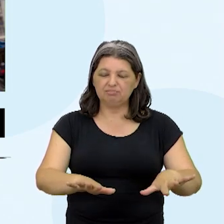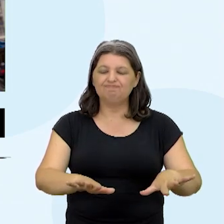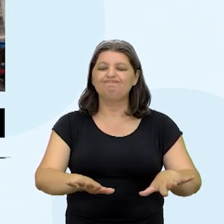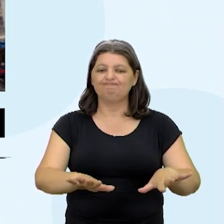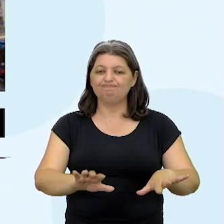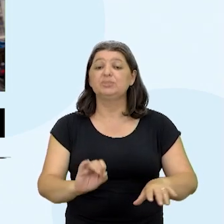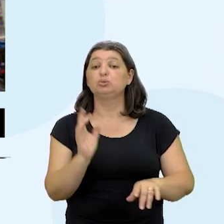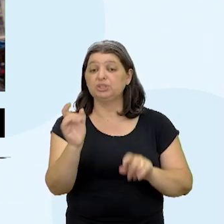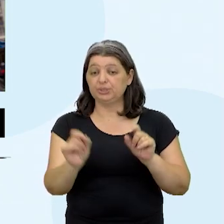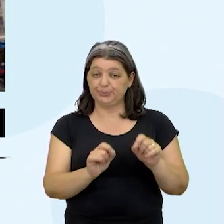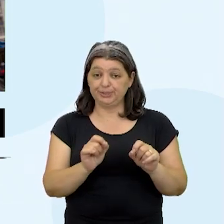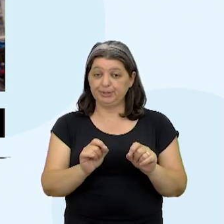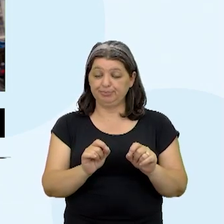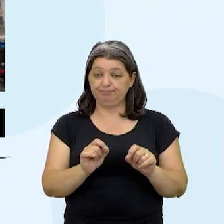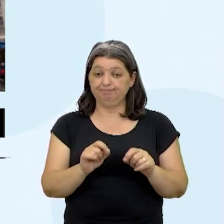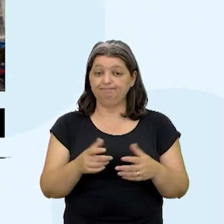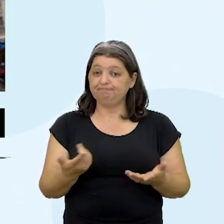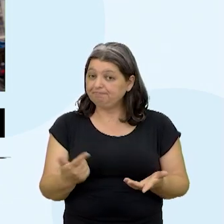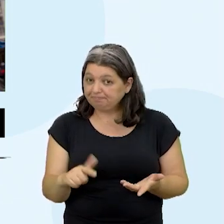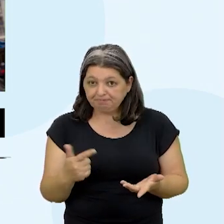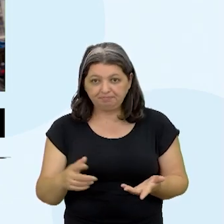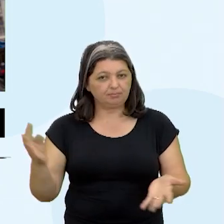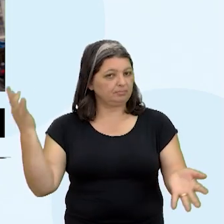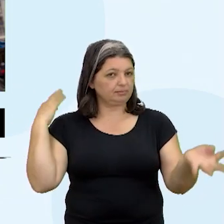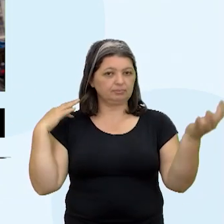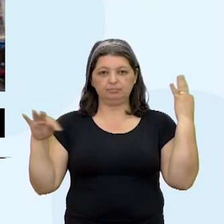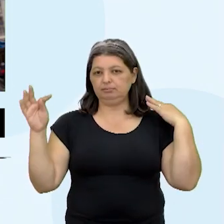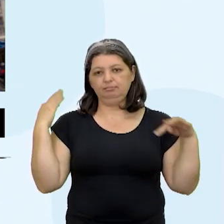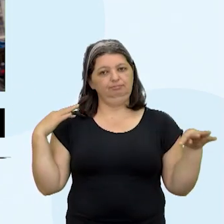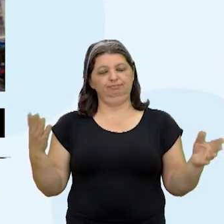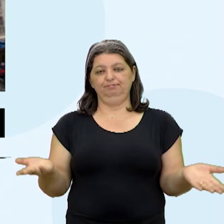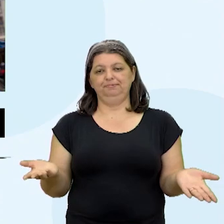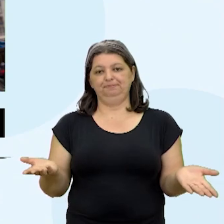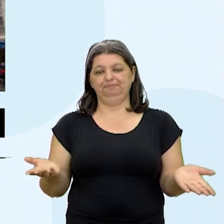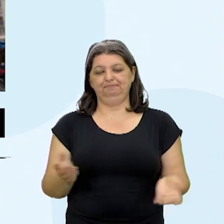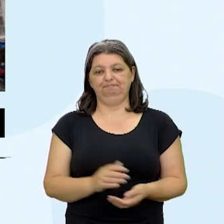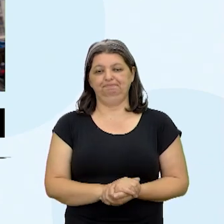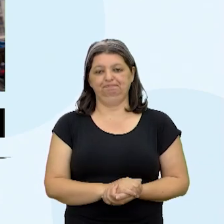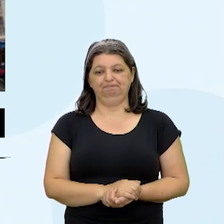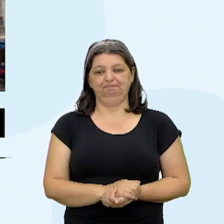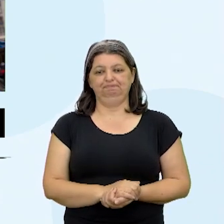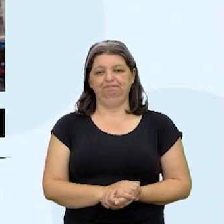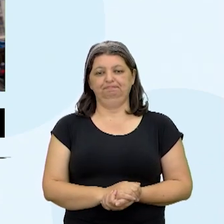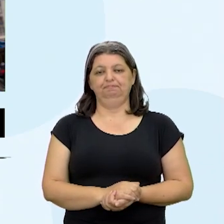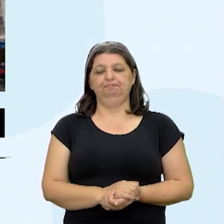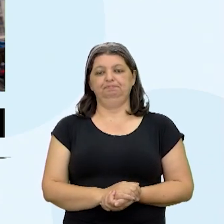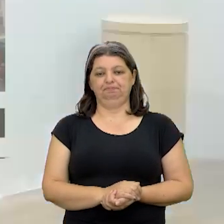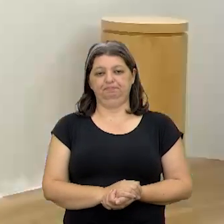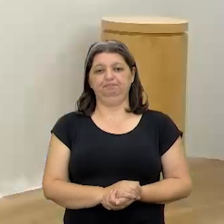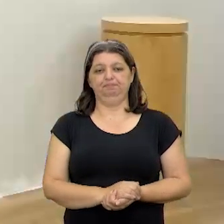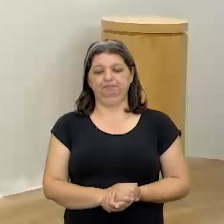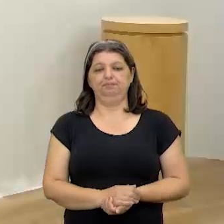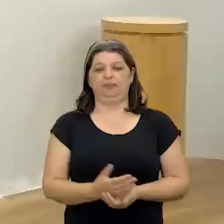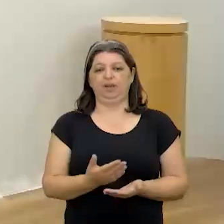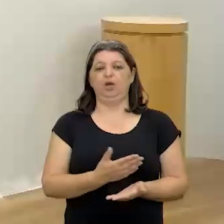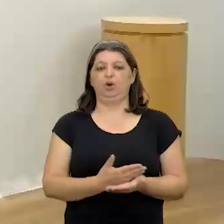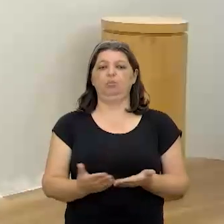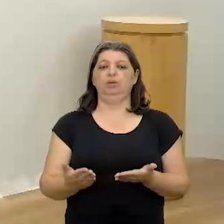agravou bem mais o cenário porque com pandemia não tem o quê? Turismo. Turista, quebra o turismo em Cuba. Caiu o dinheiro. Tá? Então, a gente